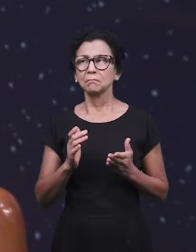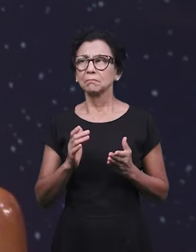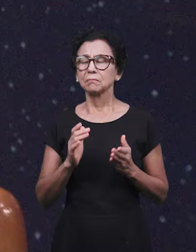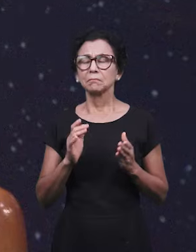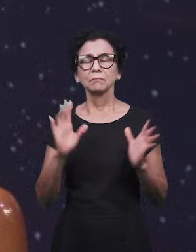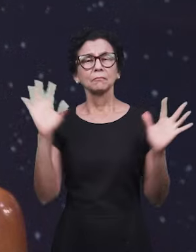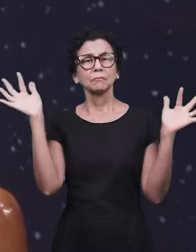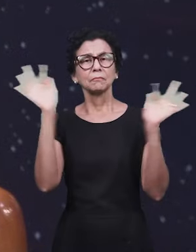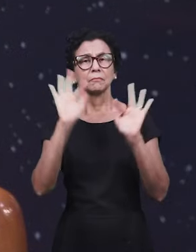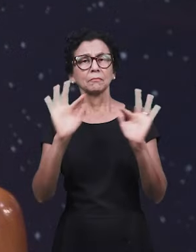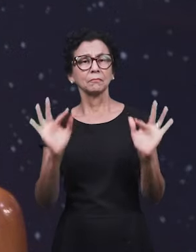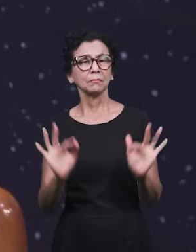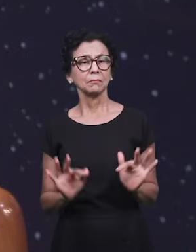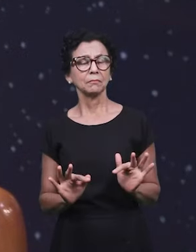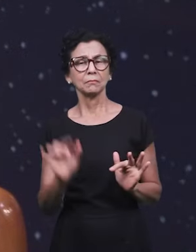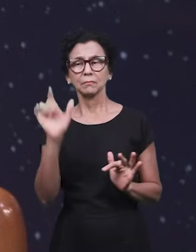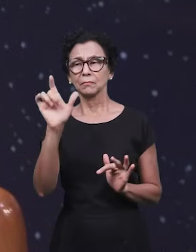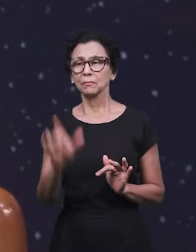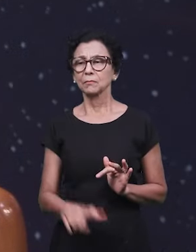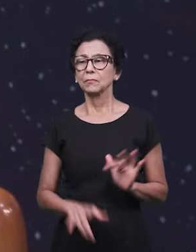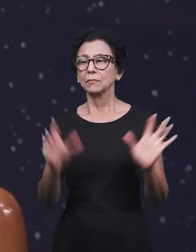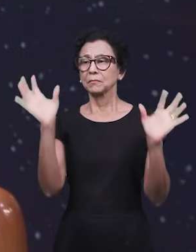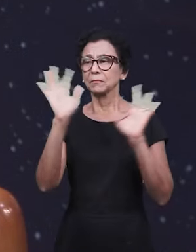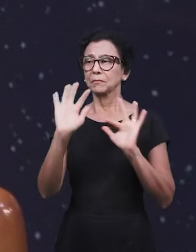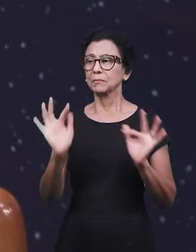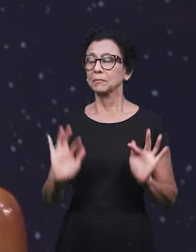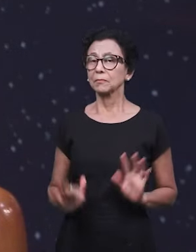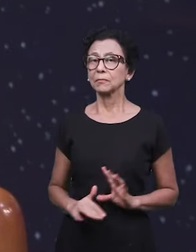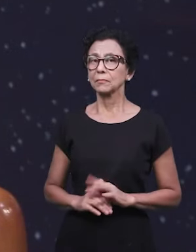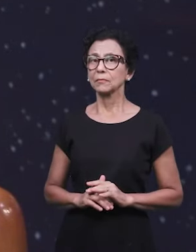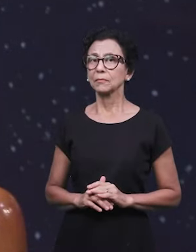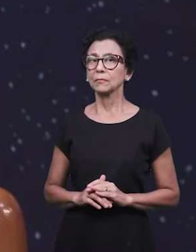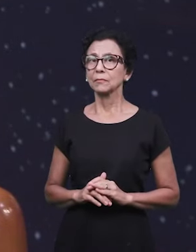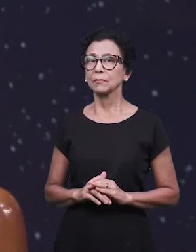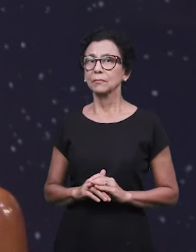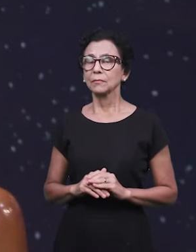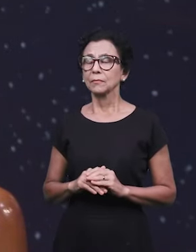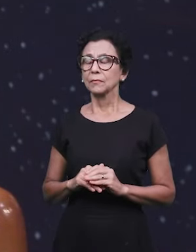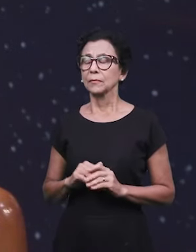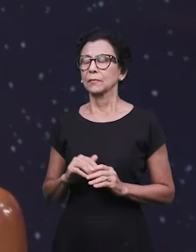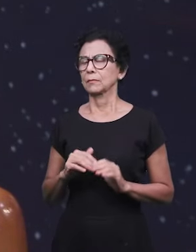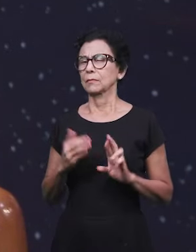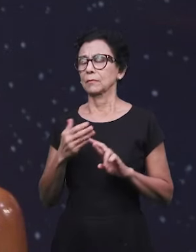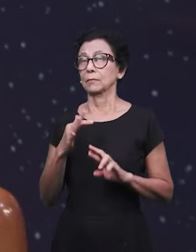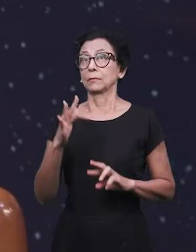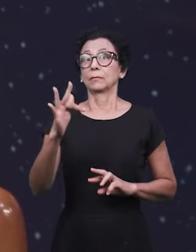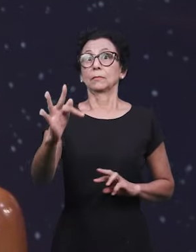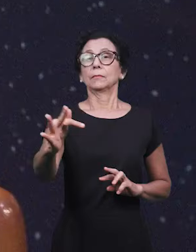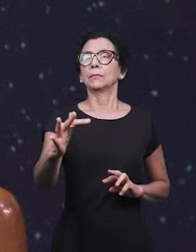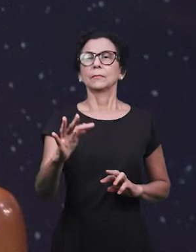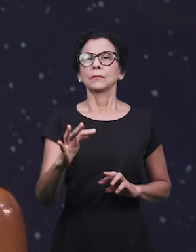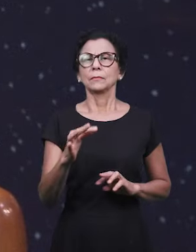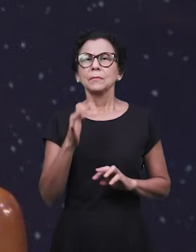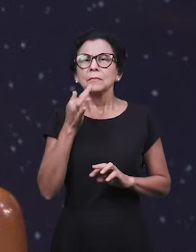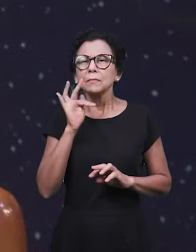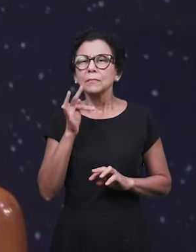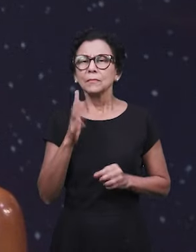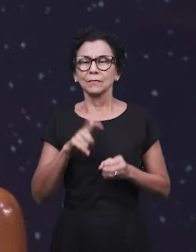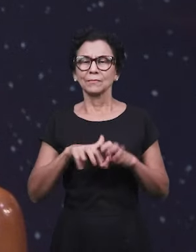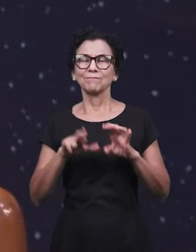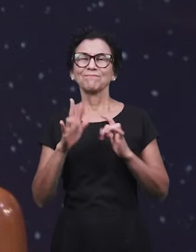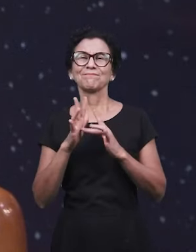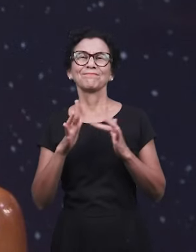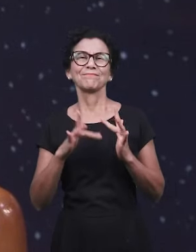futuro. Porque não há mais tempo para isso. Nós estamos na iminência da volta do Senhor Jesus. Então agora o bem